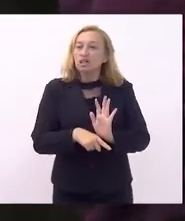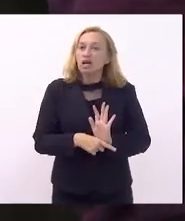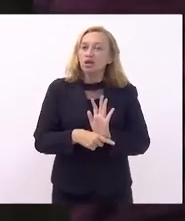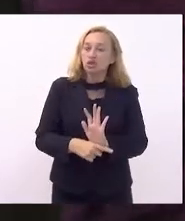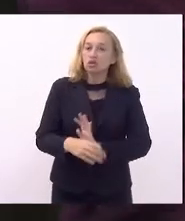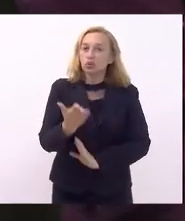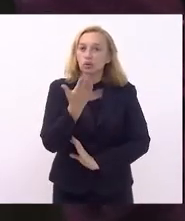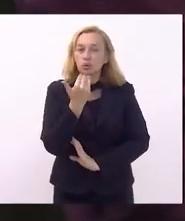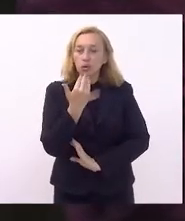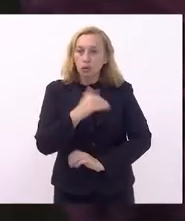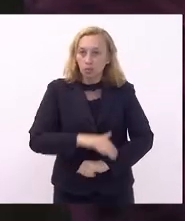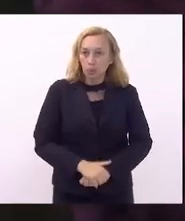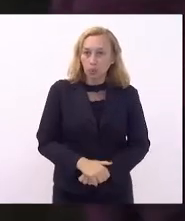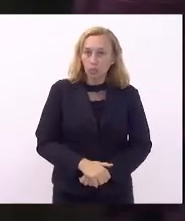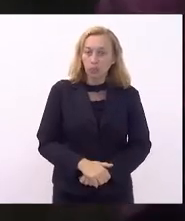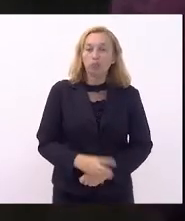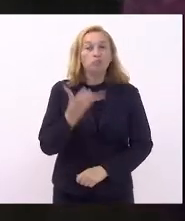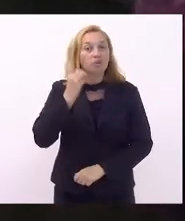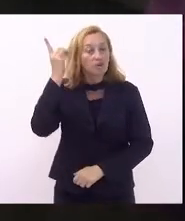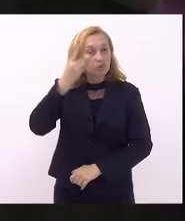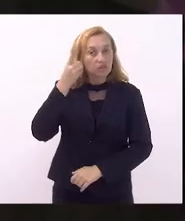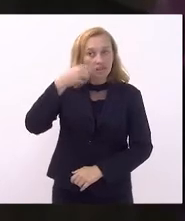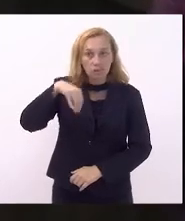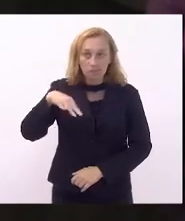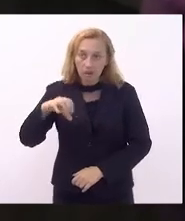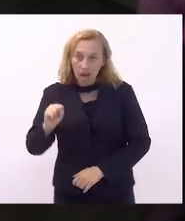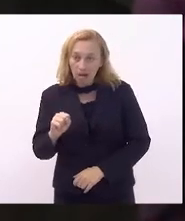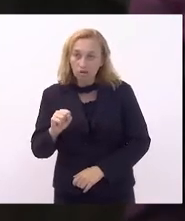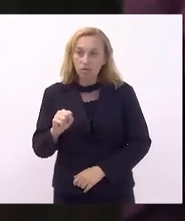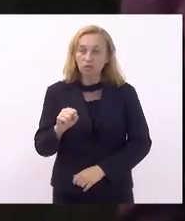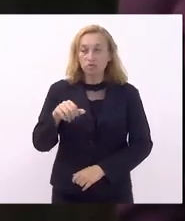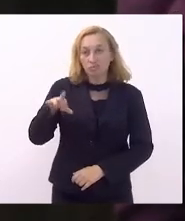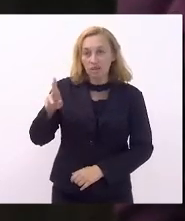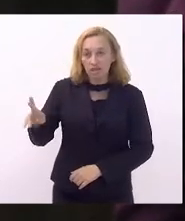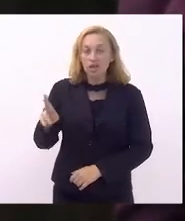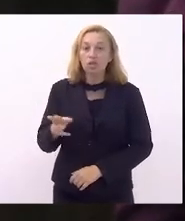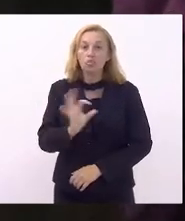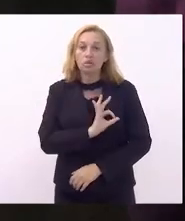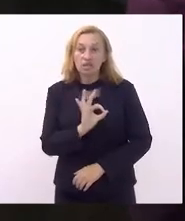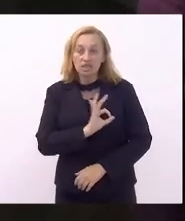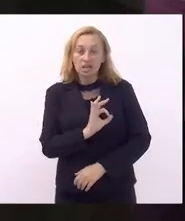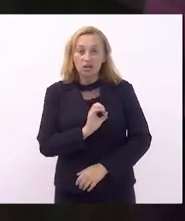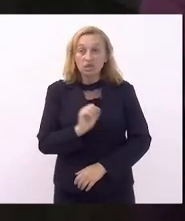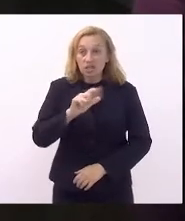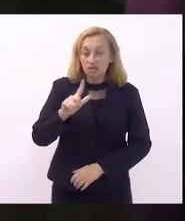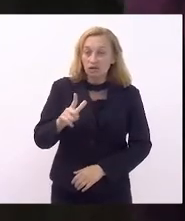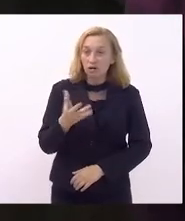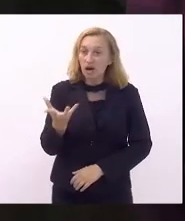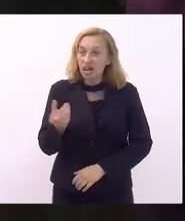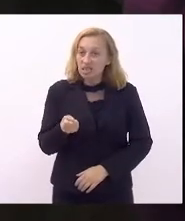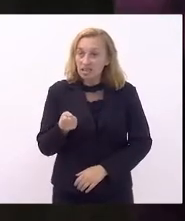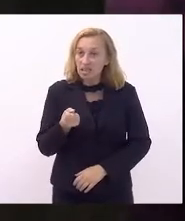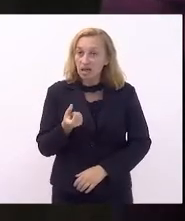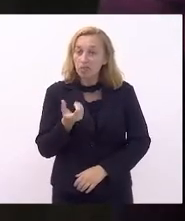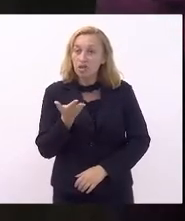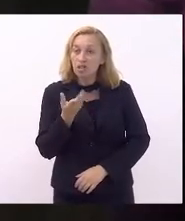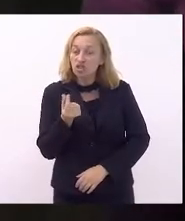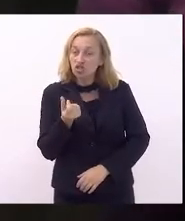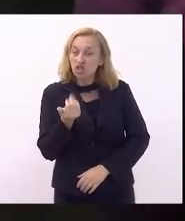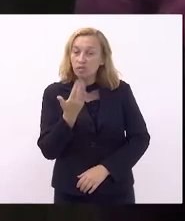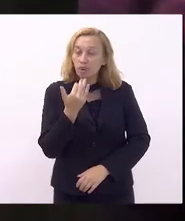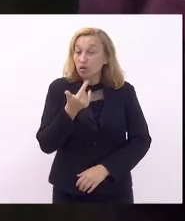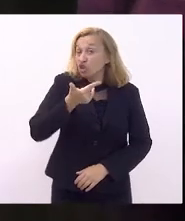alimentação. Deputado Marcos Miriam, os policiais civis recebem um auxílio à alimentação de 12